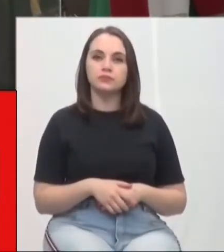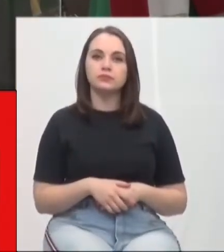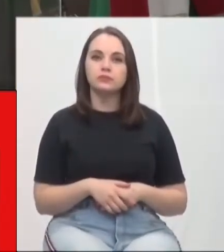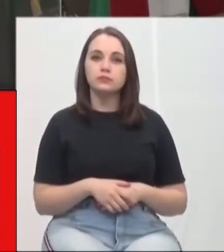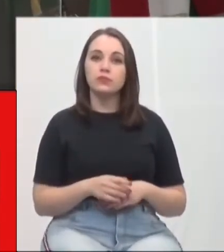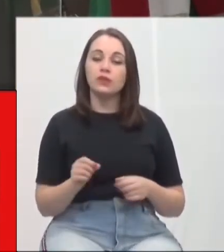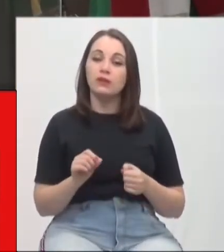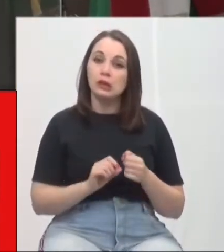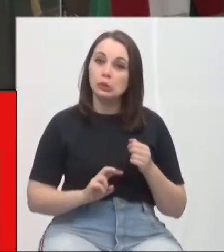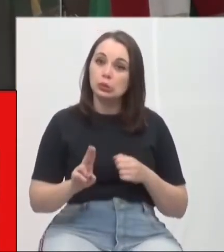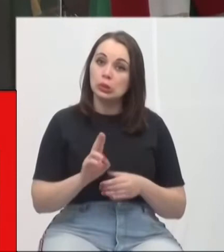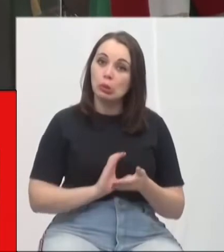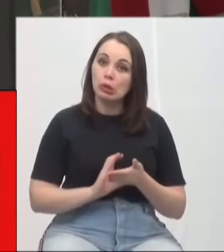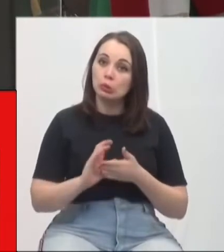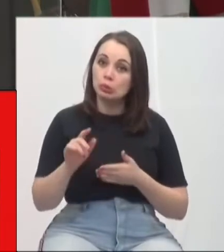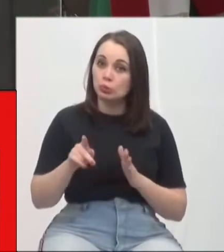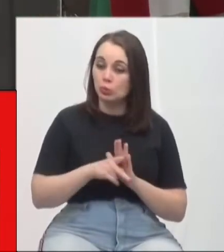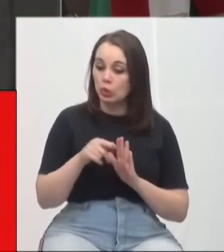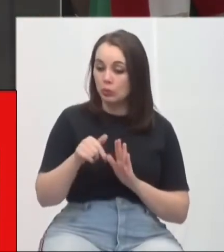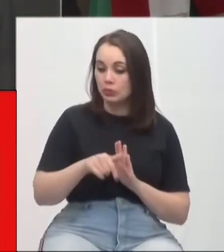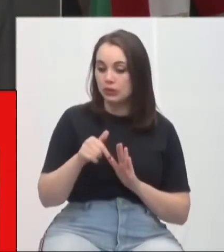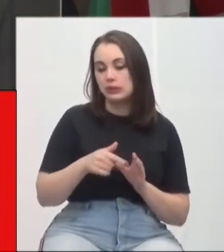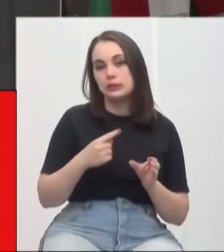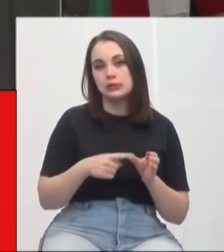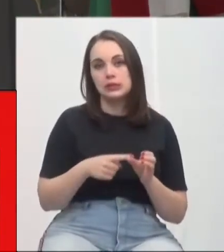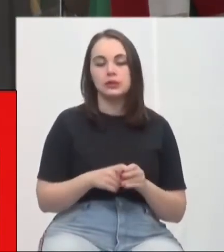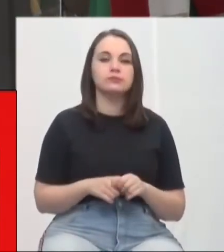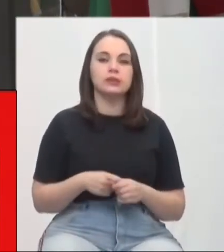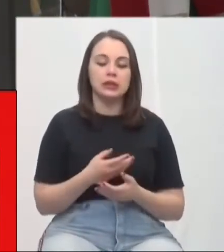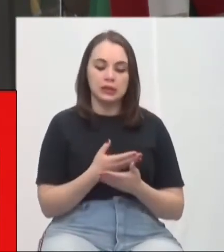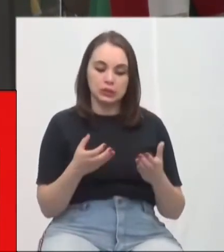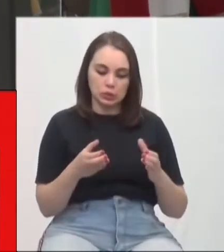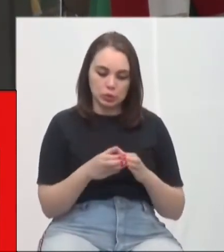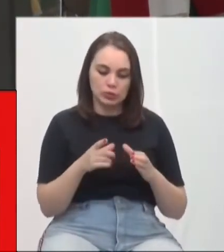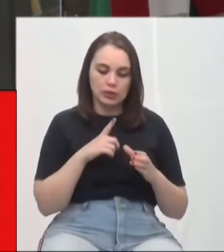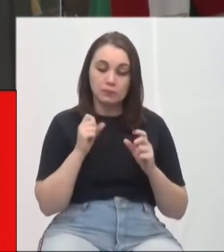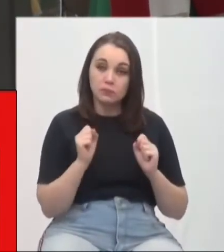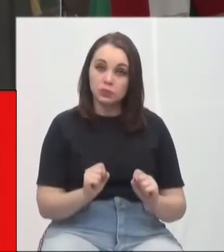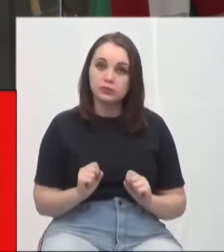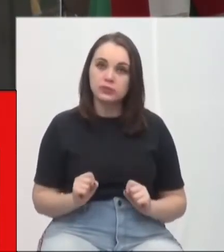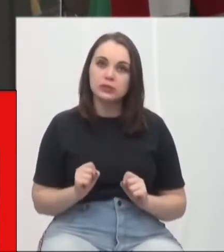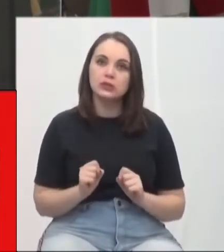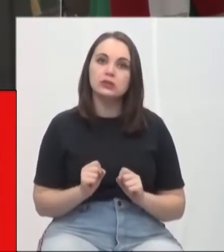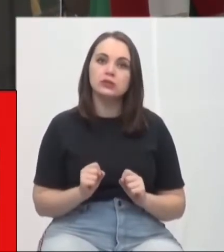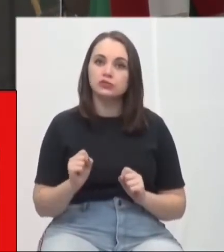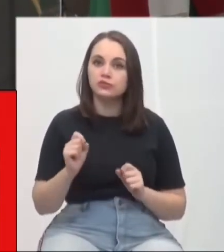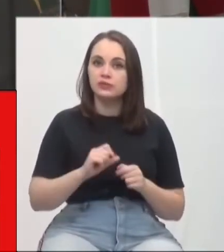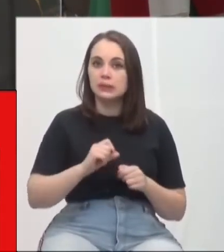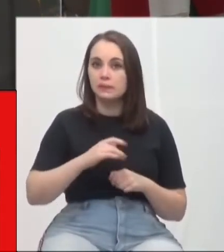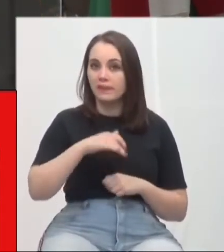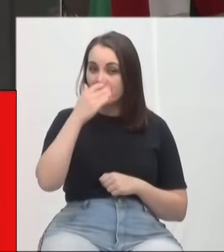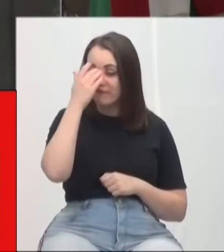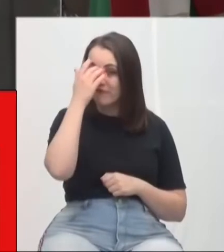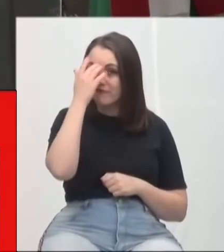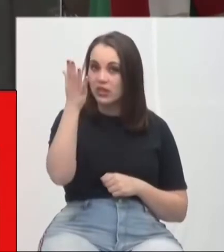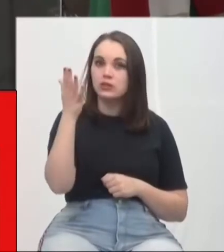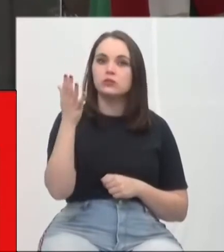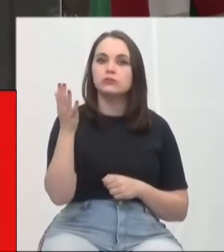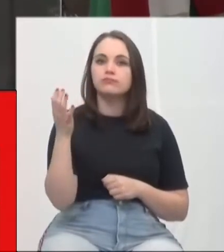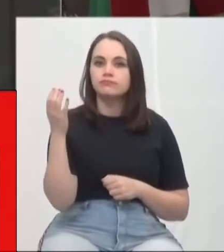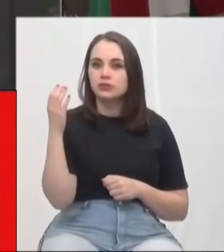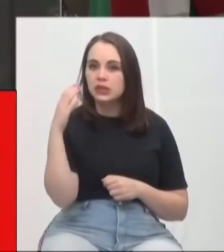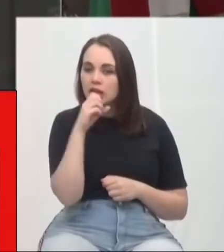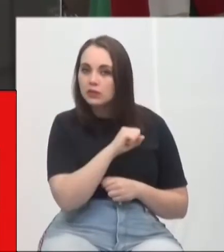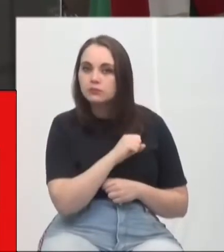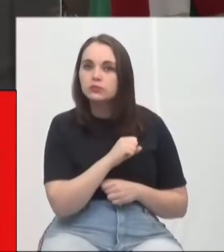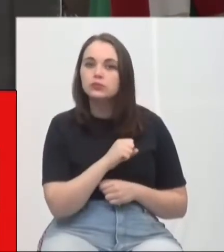recursos do município, os comitês de resolução de disputa têm a possibilidade de facilitar, de agilizar